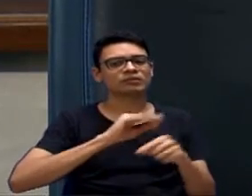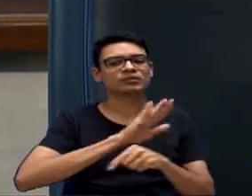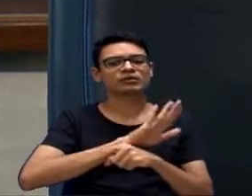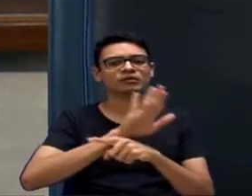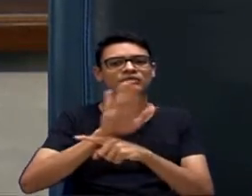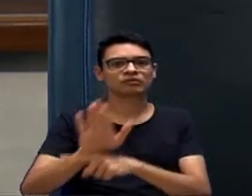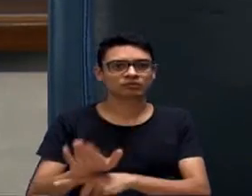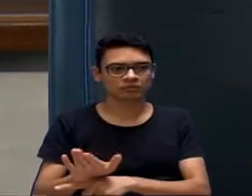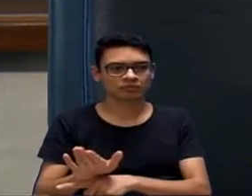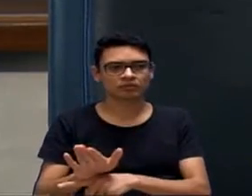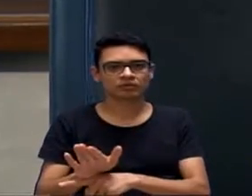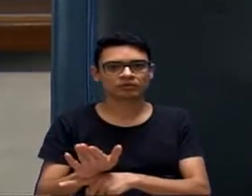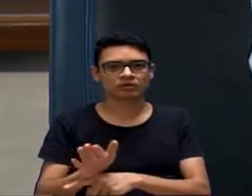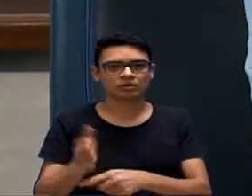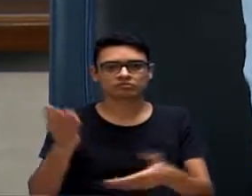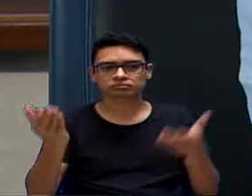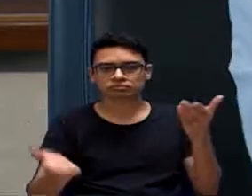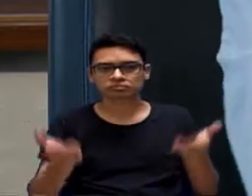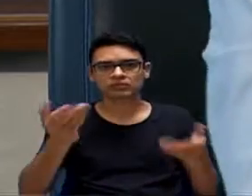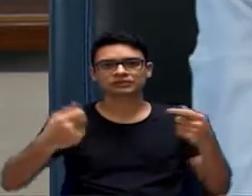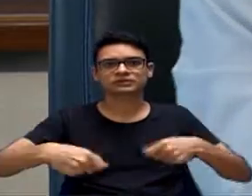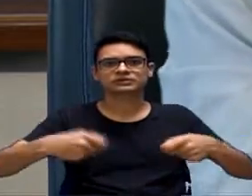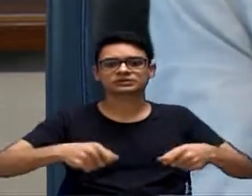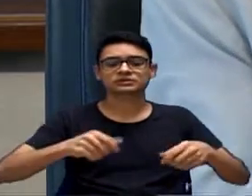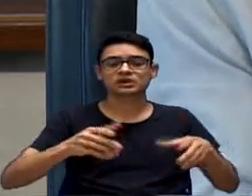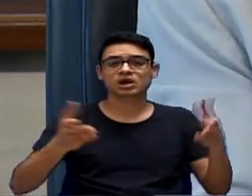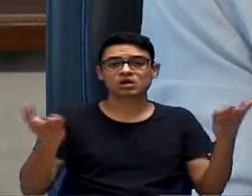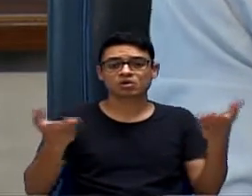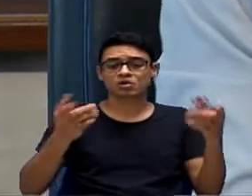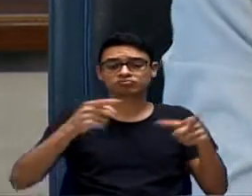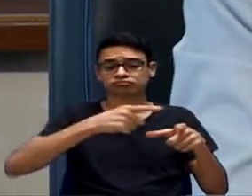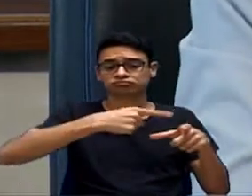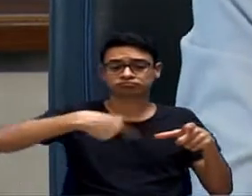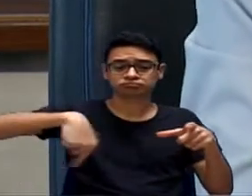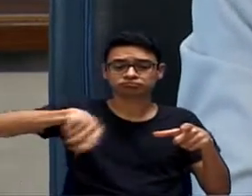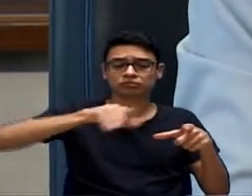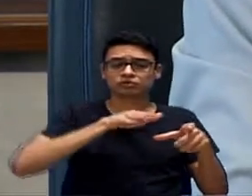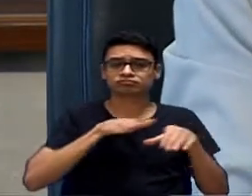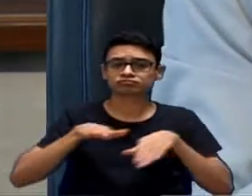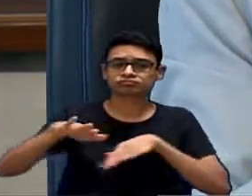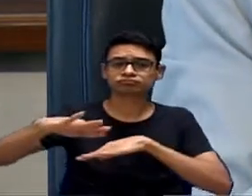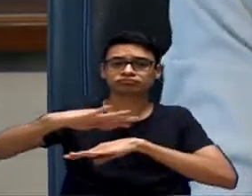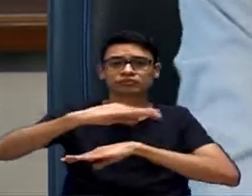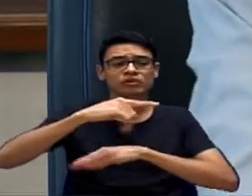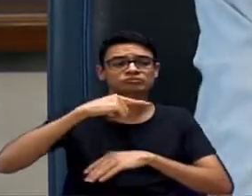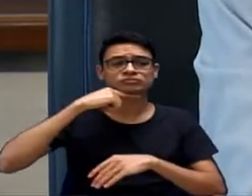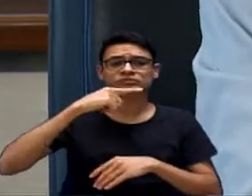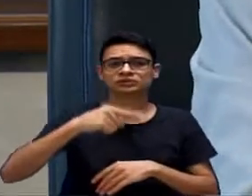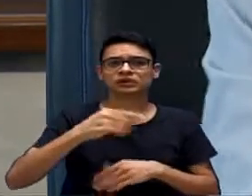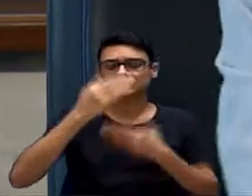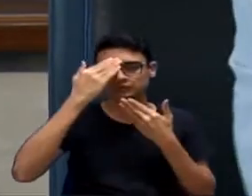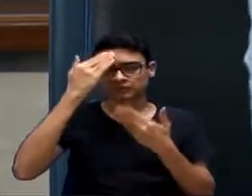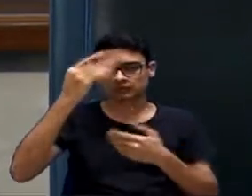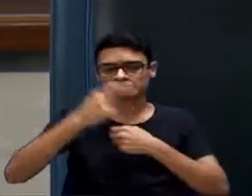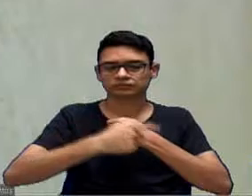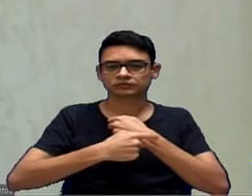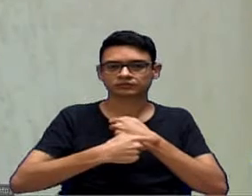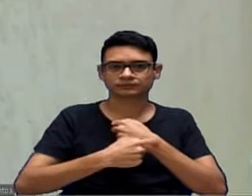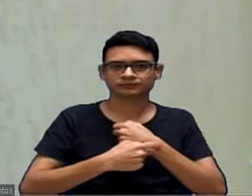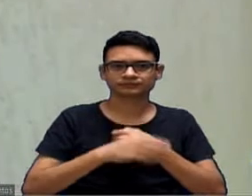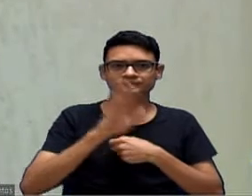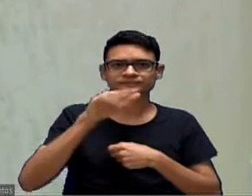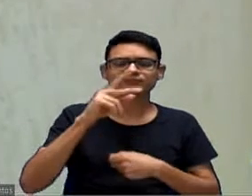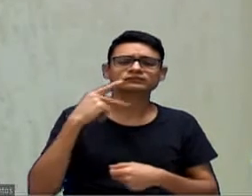O senhor está dando exemplo aí, até minimamente uma rotatória não saiu. É isso que a gente coloca. Obrigada pela oportunidade. A senhora sabe quantos